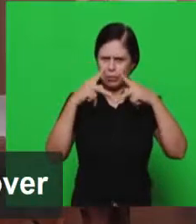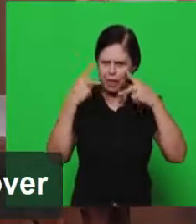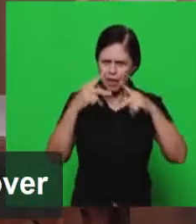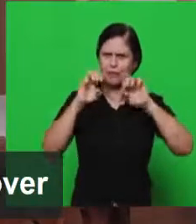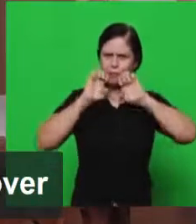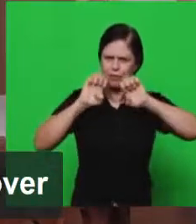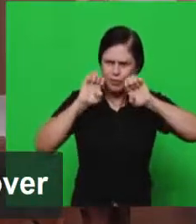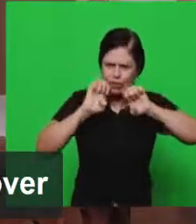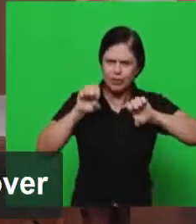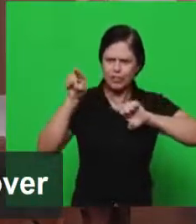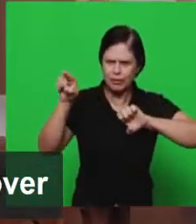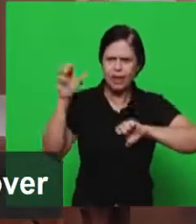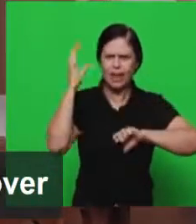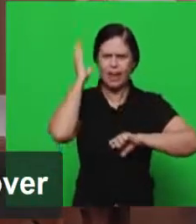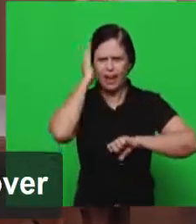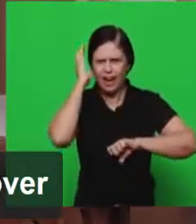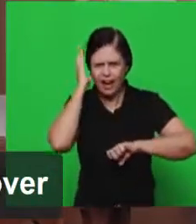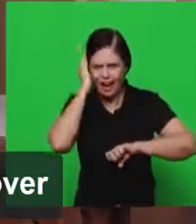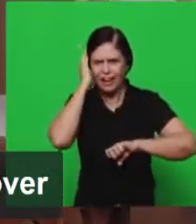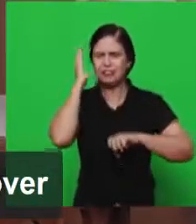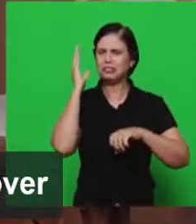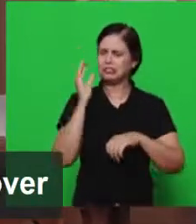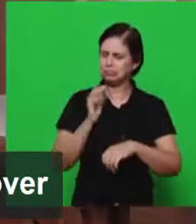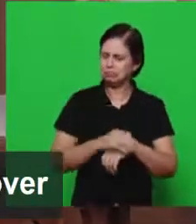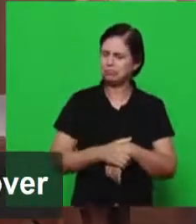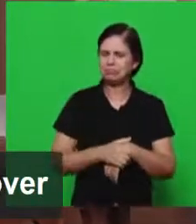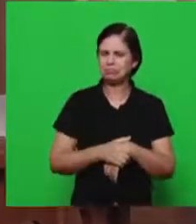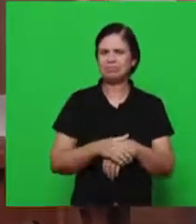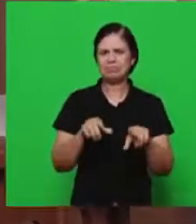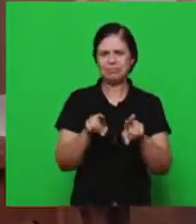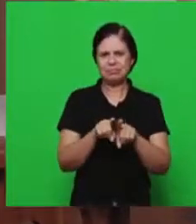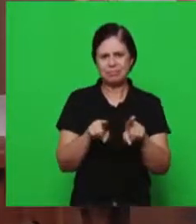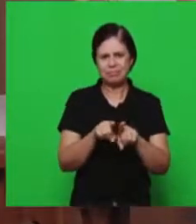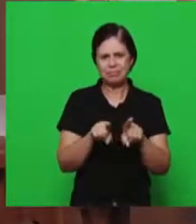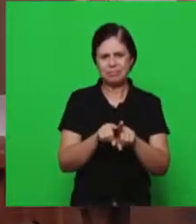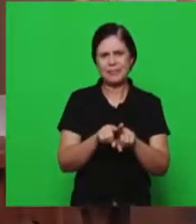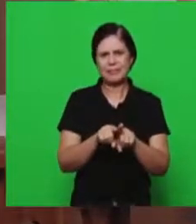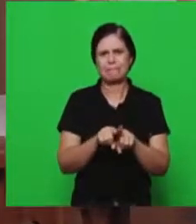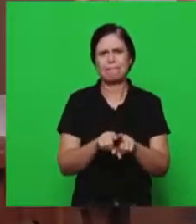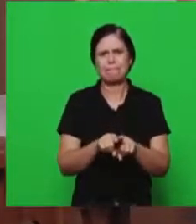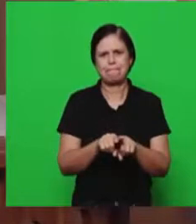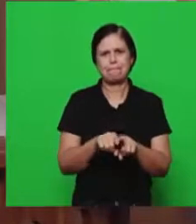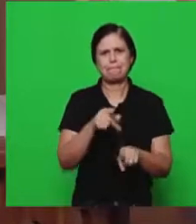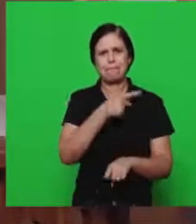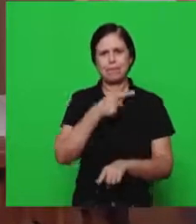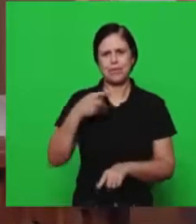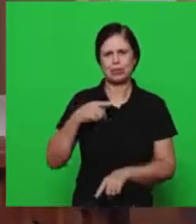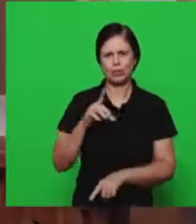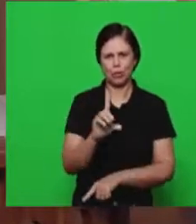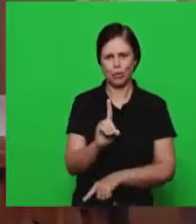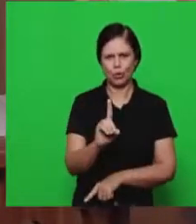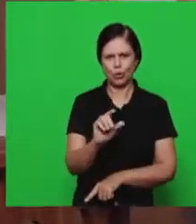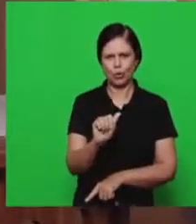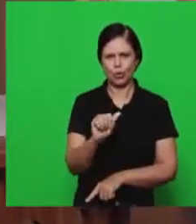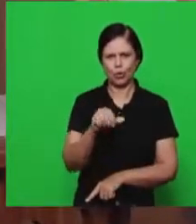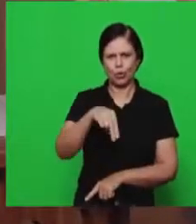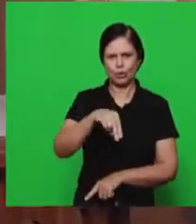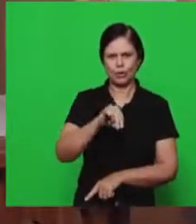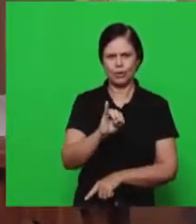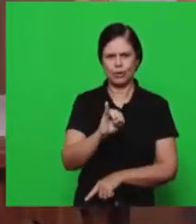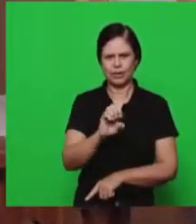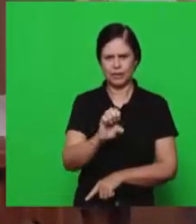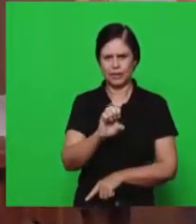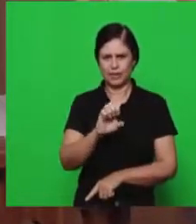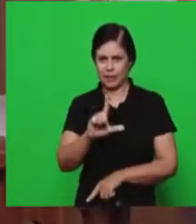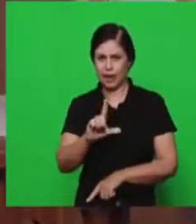Dionísio, com outros irmãos, inclusive o pastor também Daniel esteve em outras regiões,